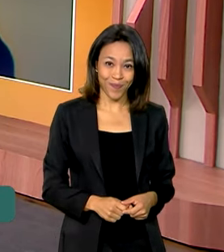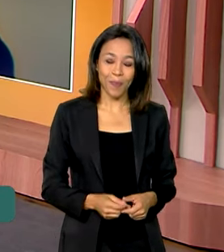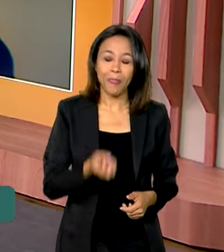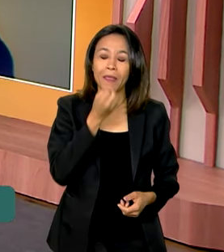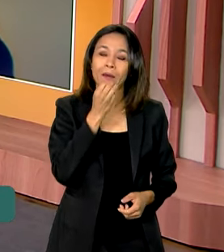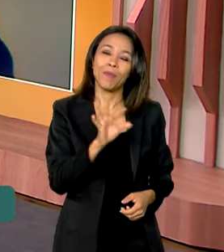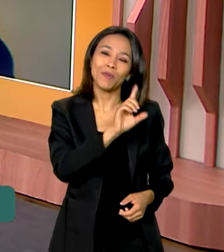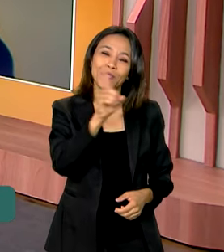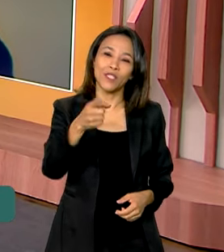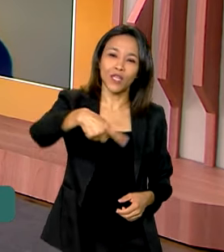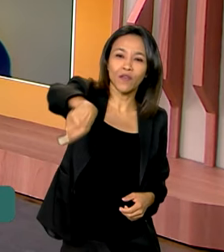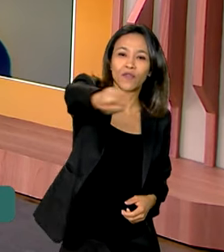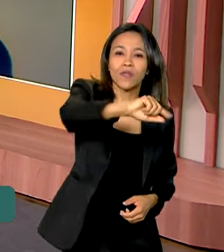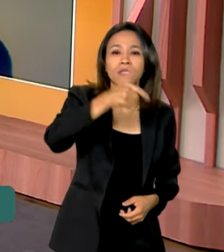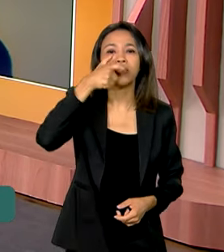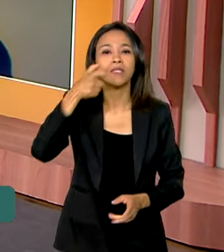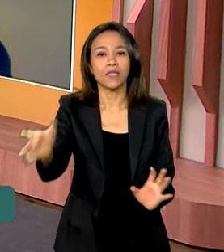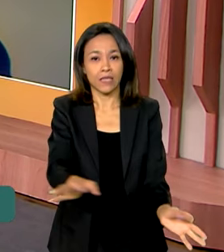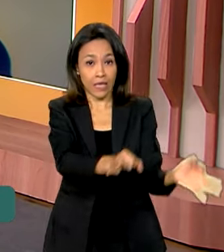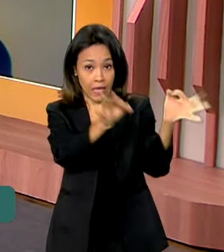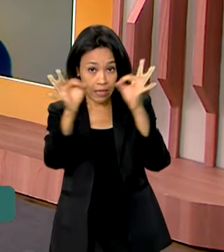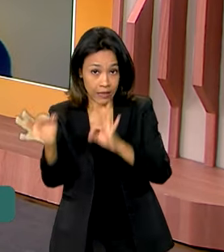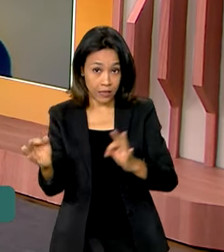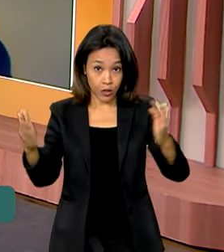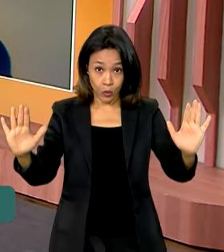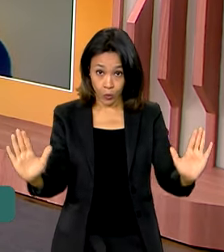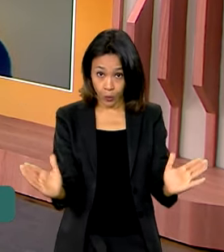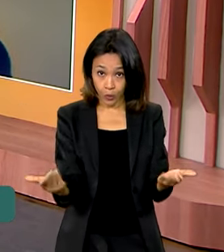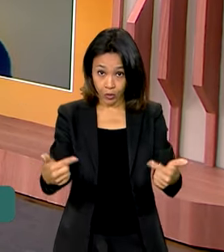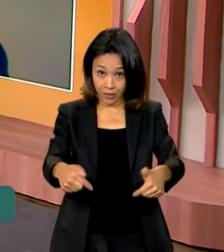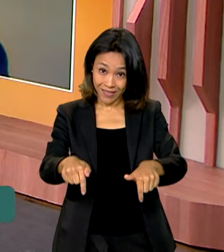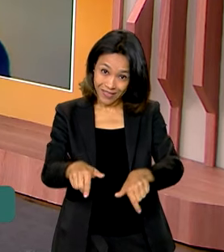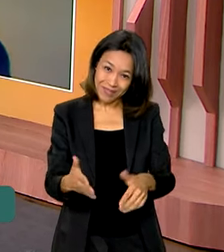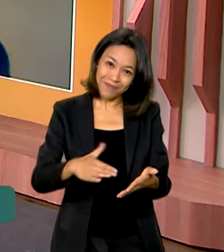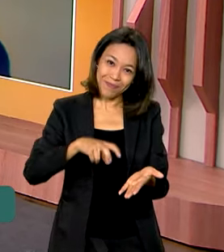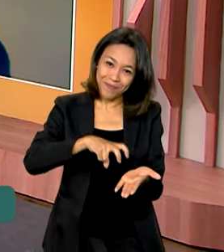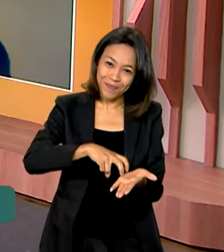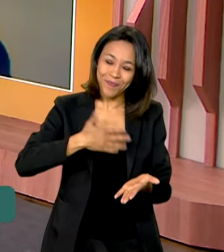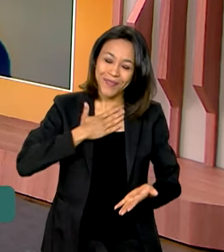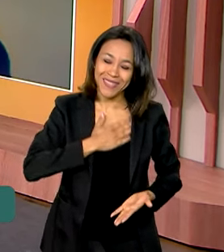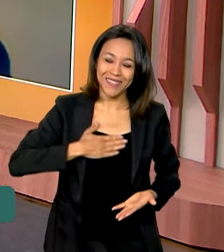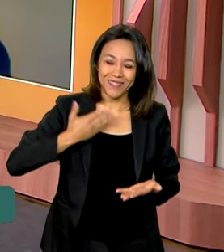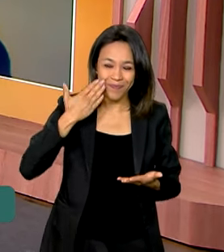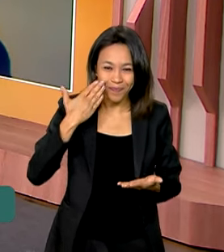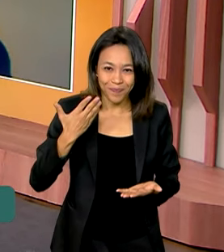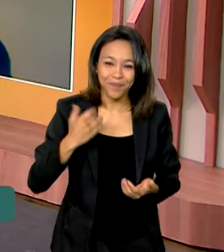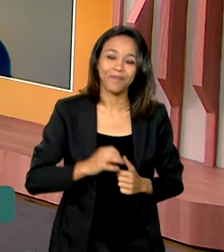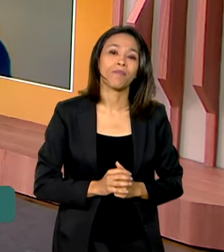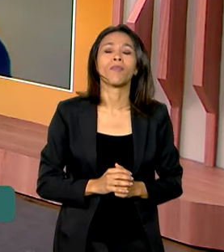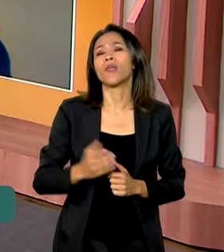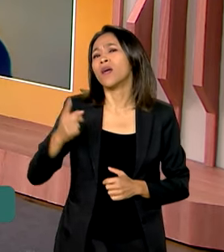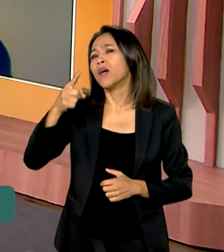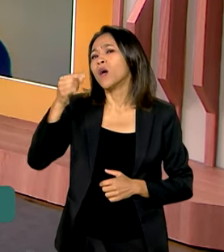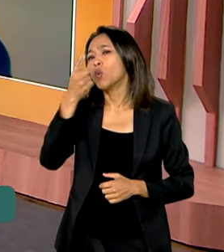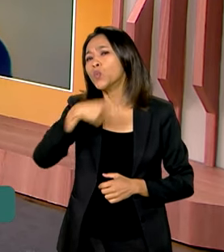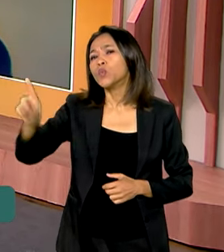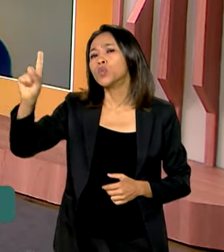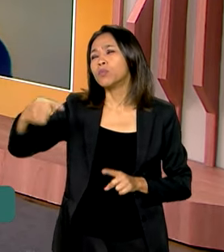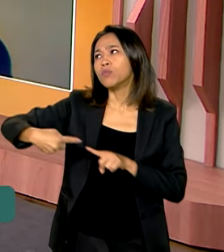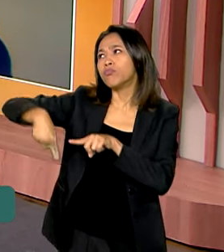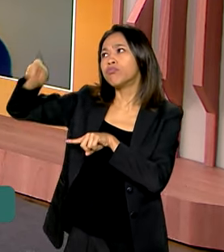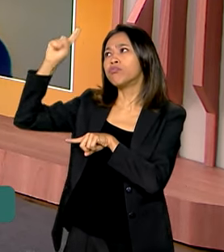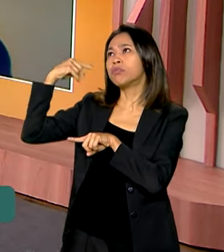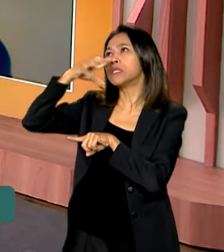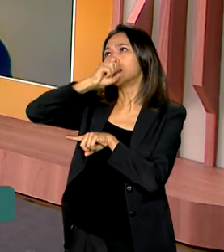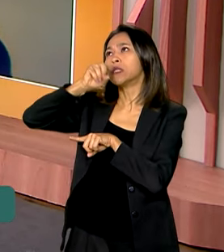bom dia aos telespectadores que nos acompanham aqui nesta manhã também. Prazer. Secretário, no último fim de semana, então, foram registrados